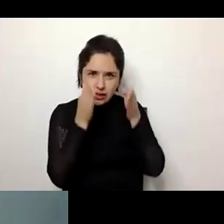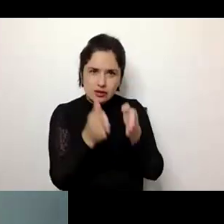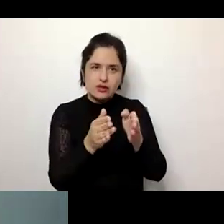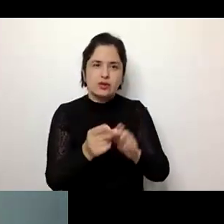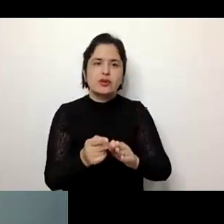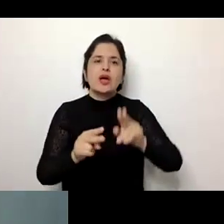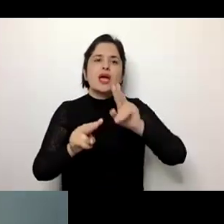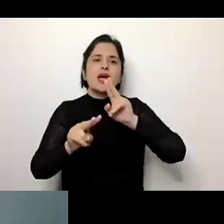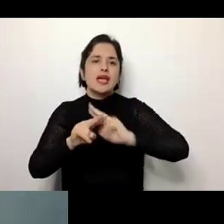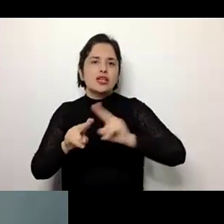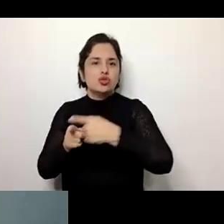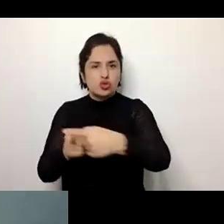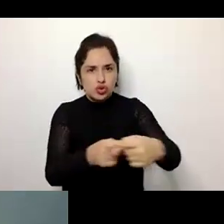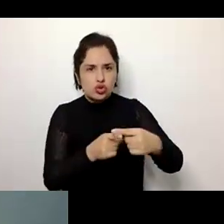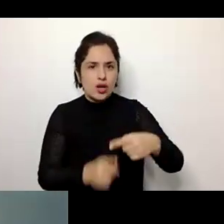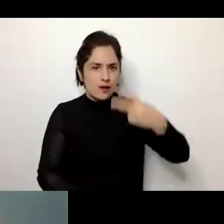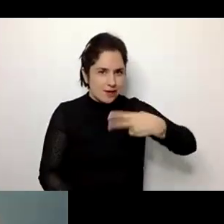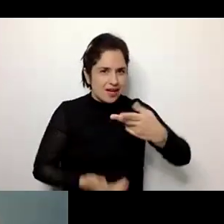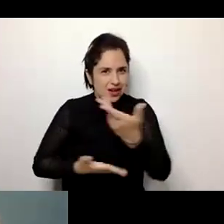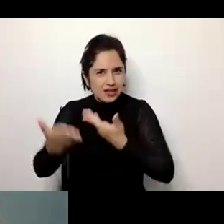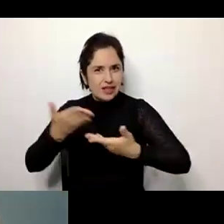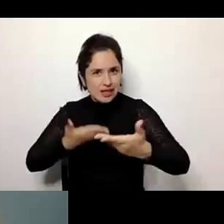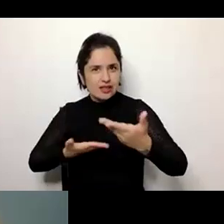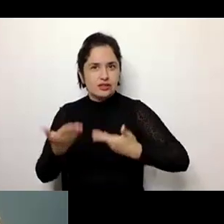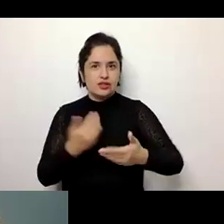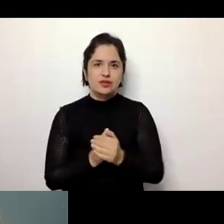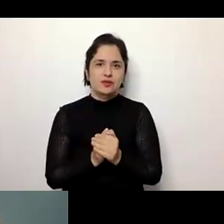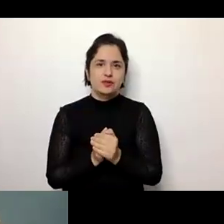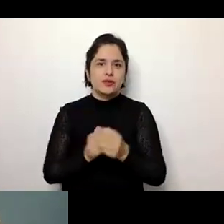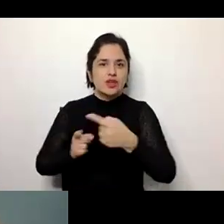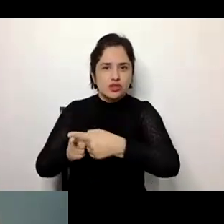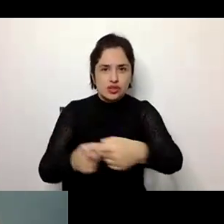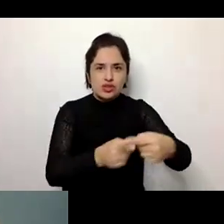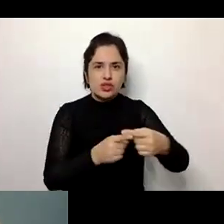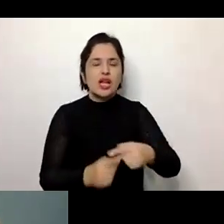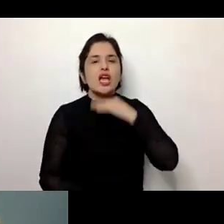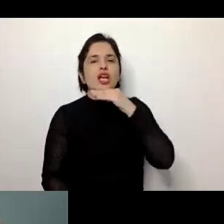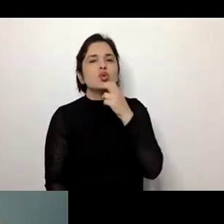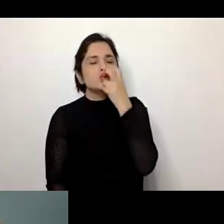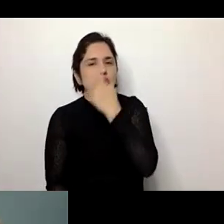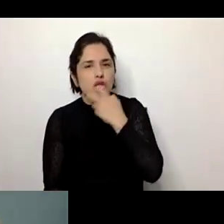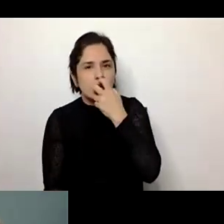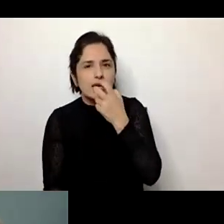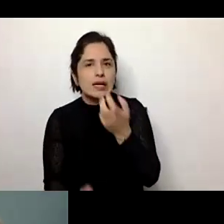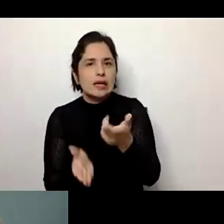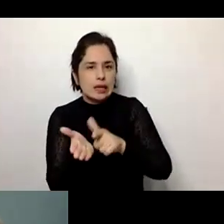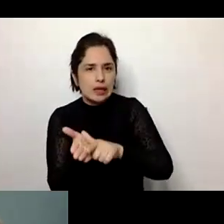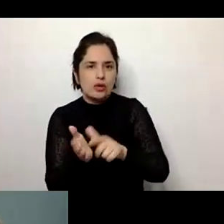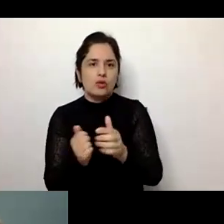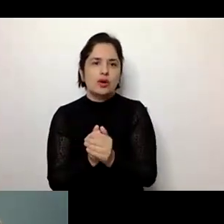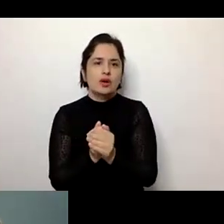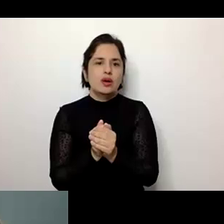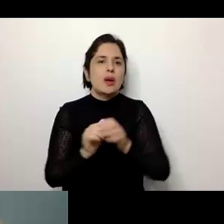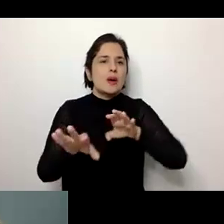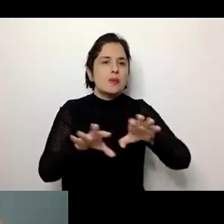sociais, valorizar as interações sociais, uso da linguagem, isso diz respeito também a envolvimento emocional, a